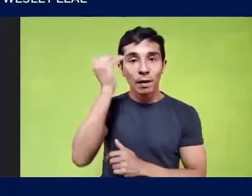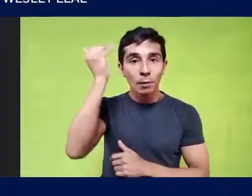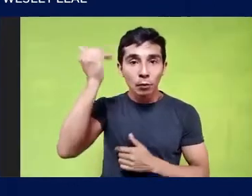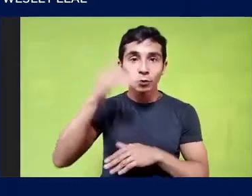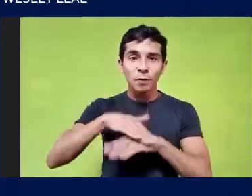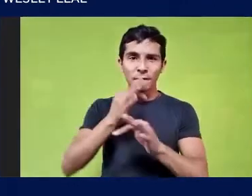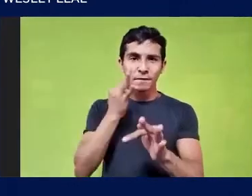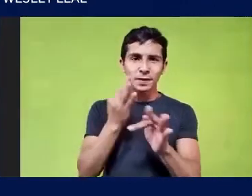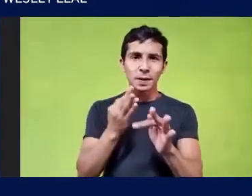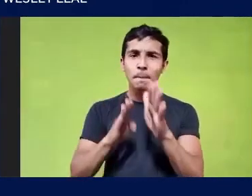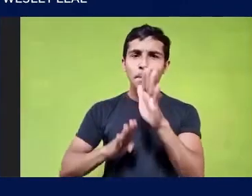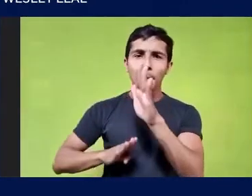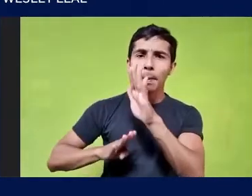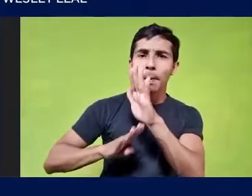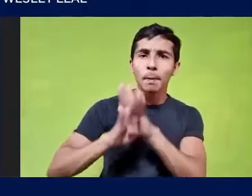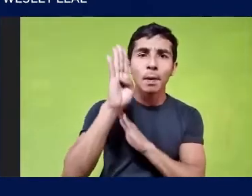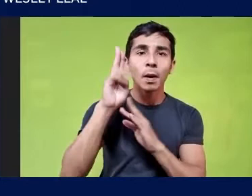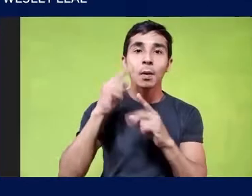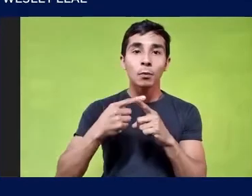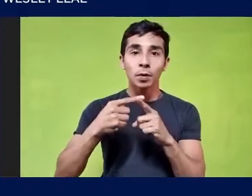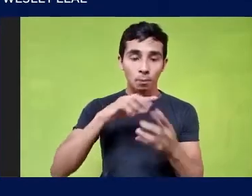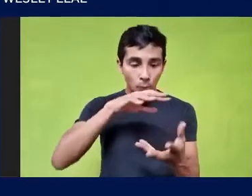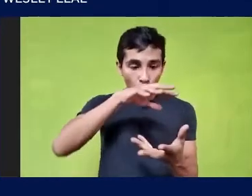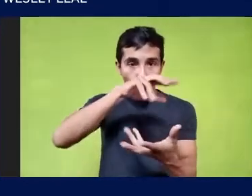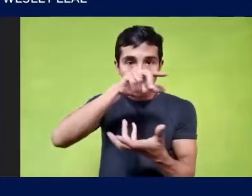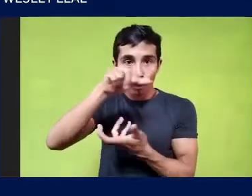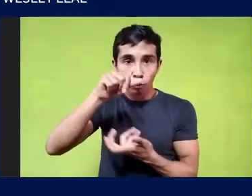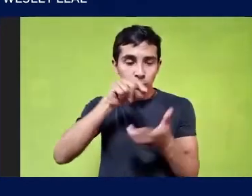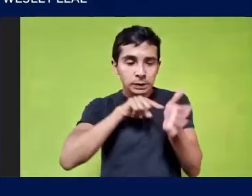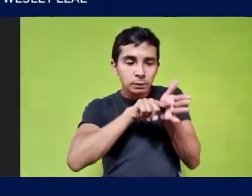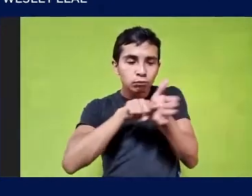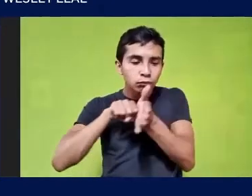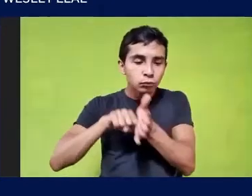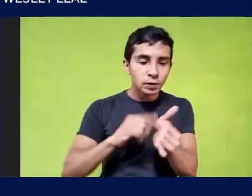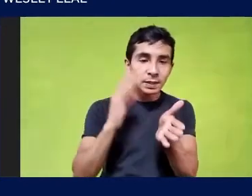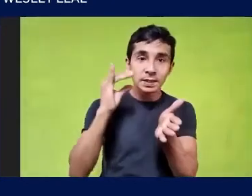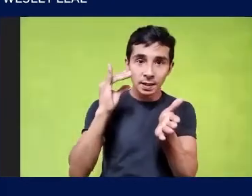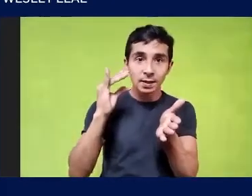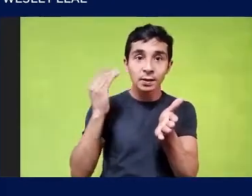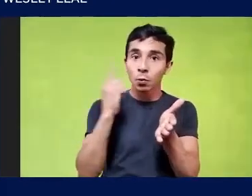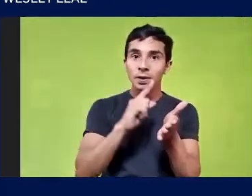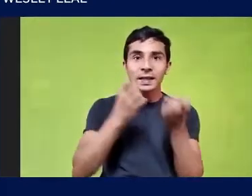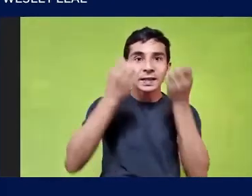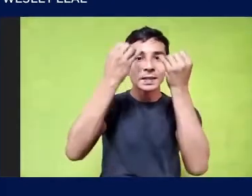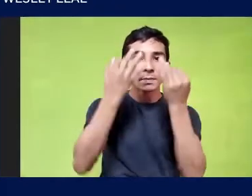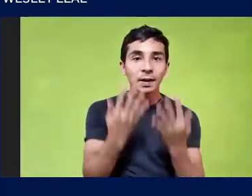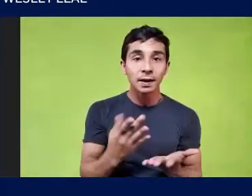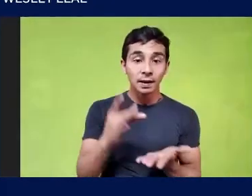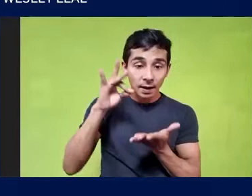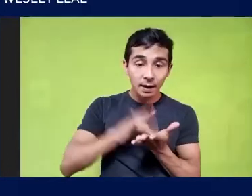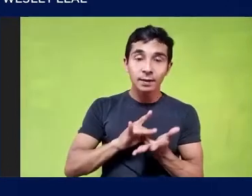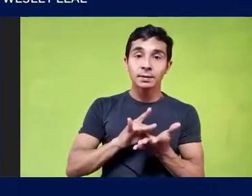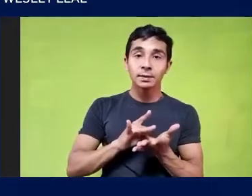outras narrativas sobre o real A partir da ciência Da ciência que chamava-se de dura Essa cisão entre arte e ciência